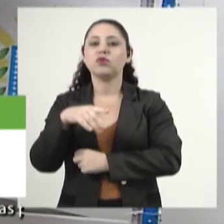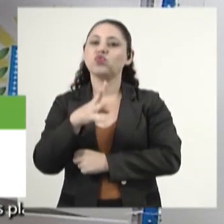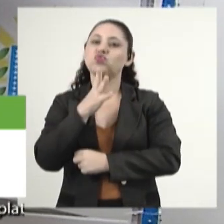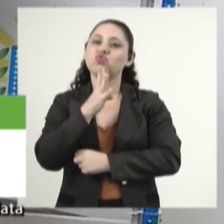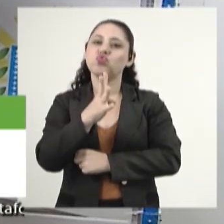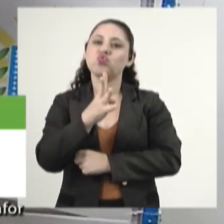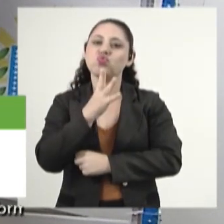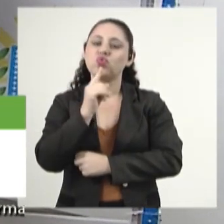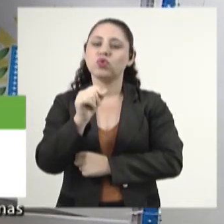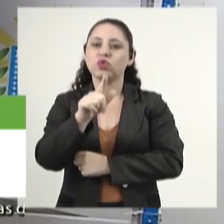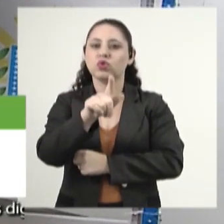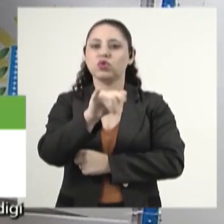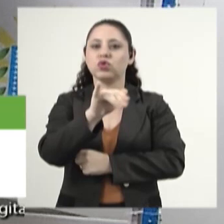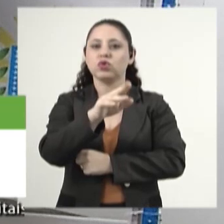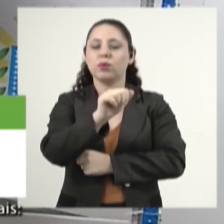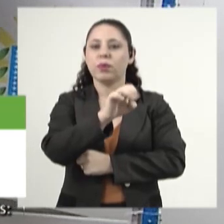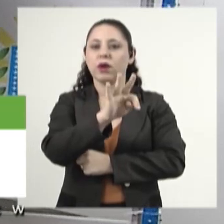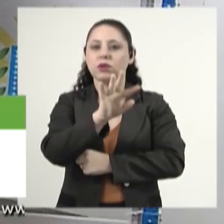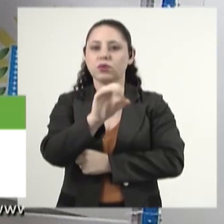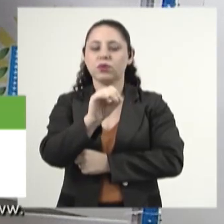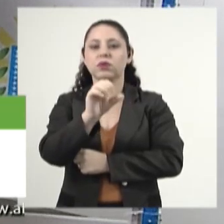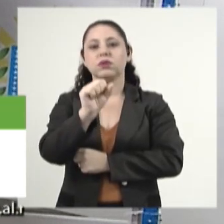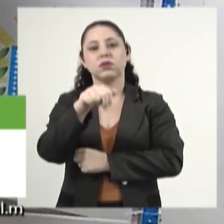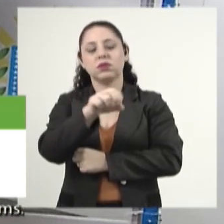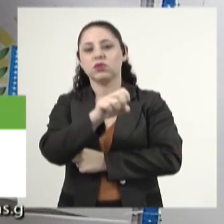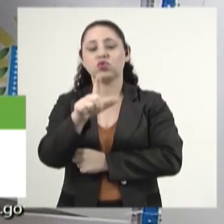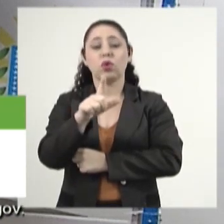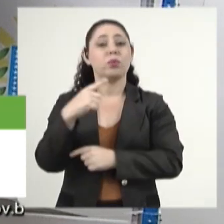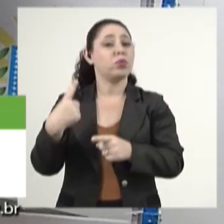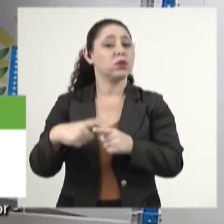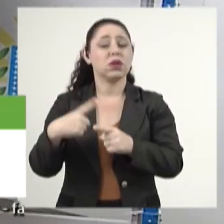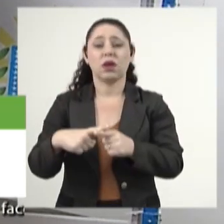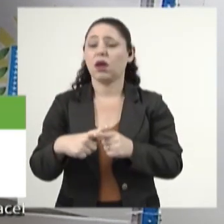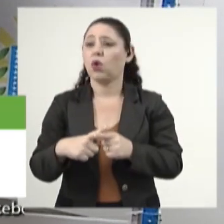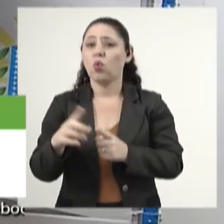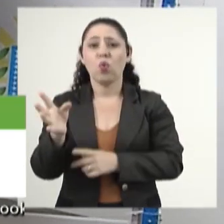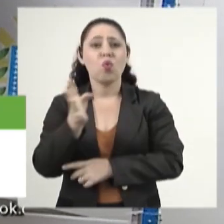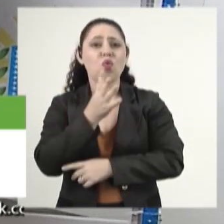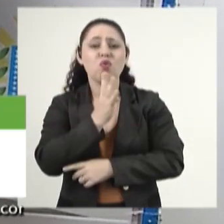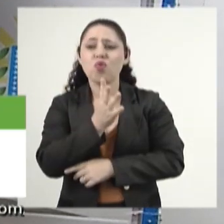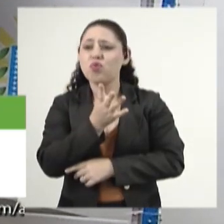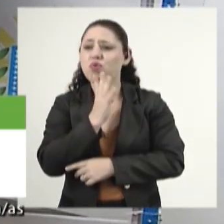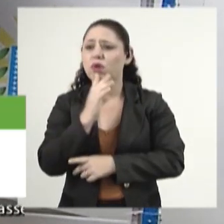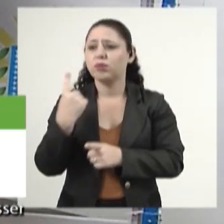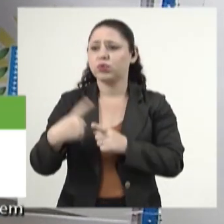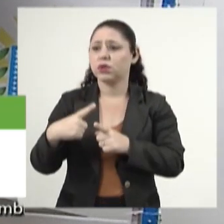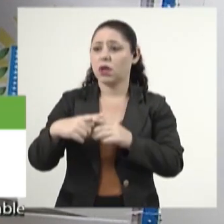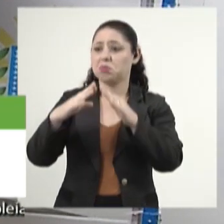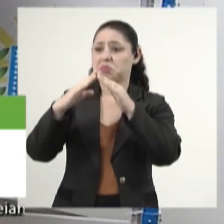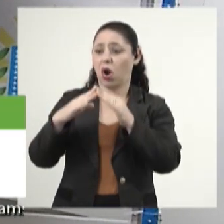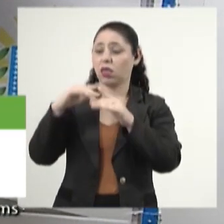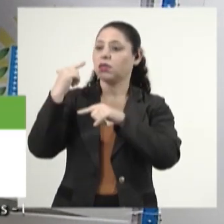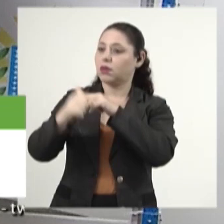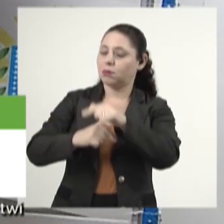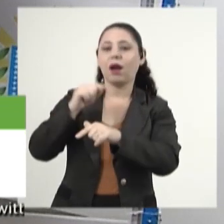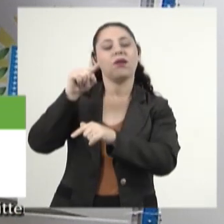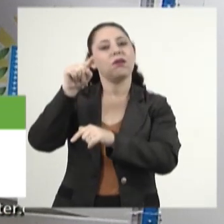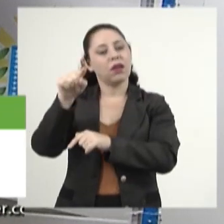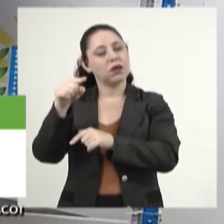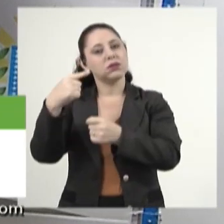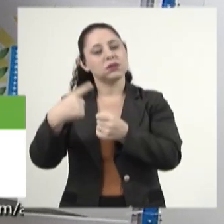conhecido como Gilberto da Sane Sul, de tanto que ele ficou conhecido na cidade e no seu trabalho